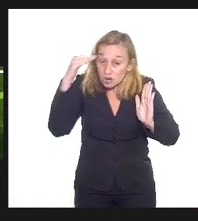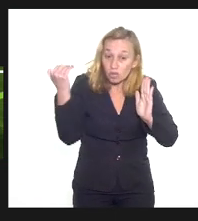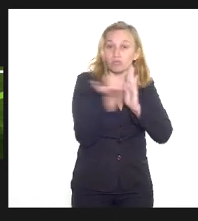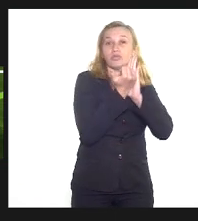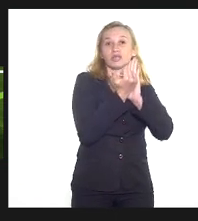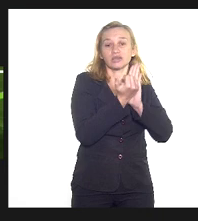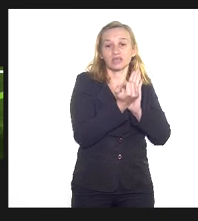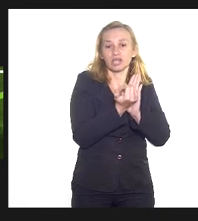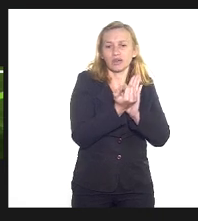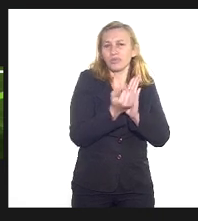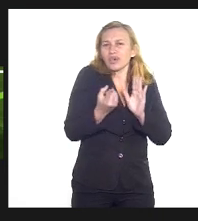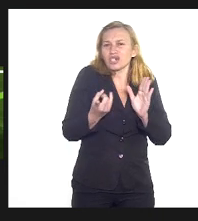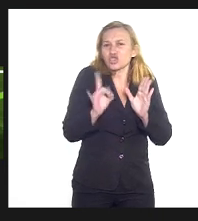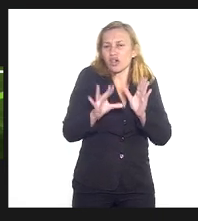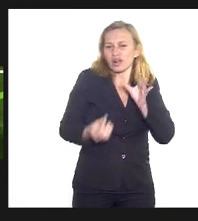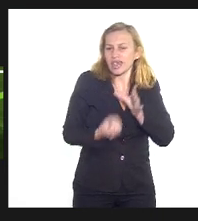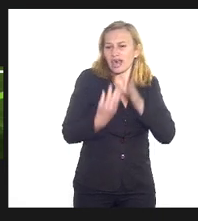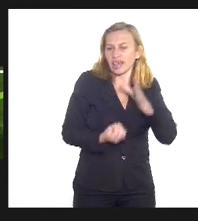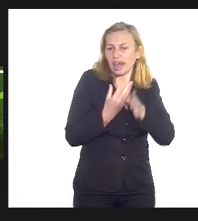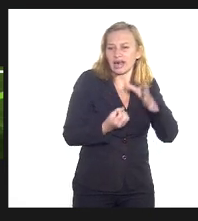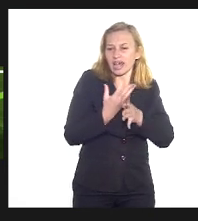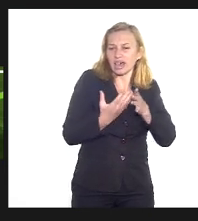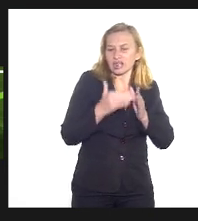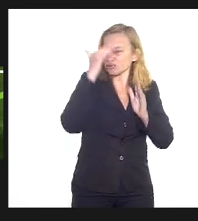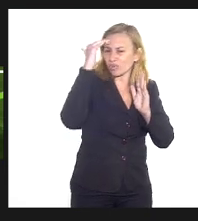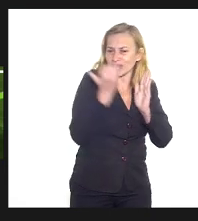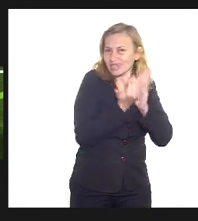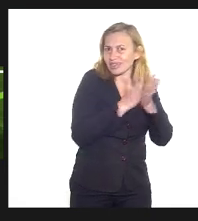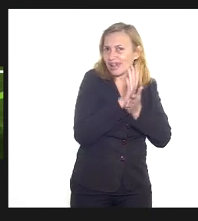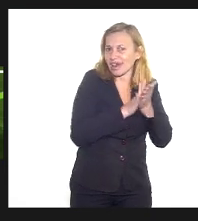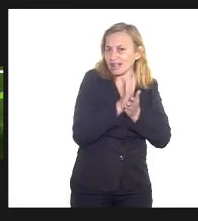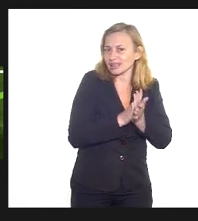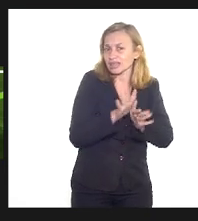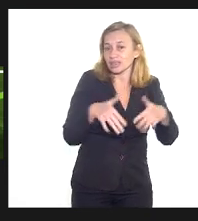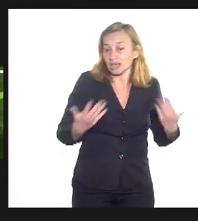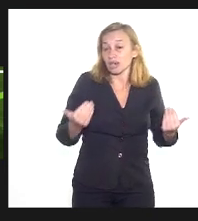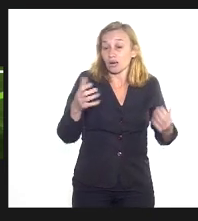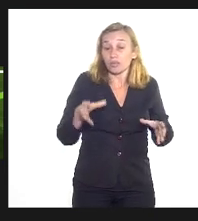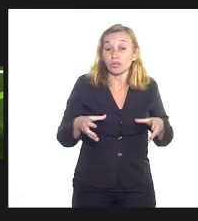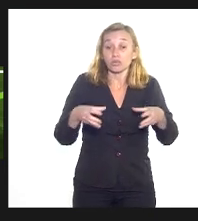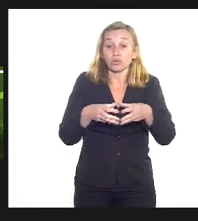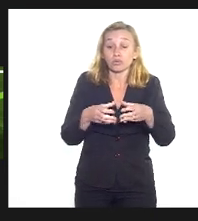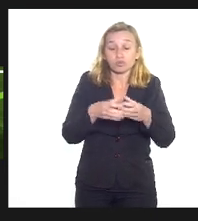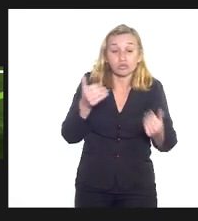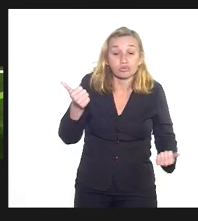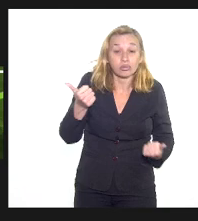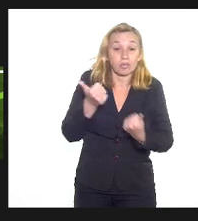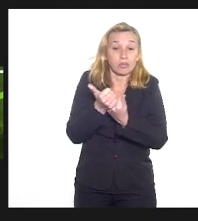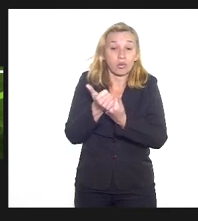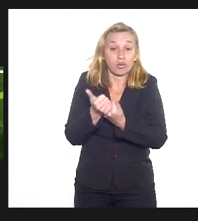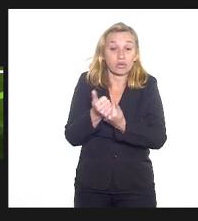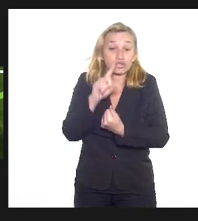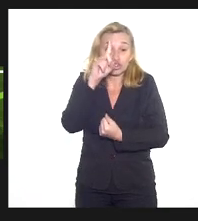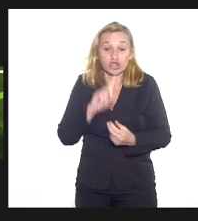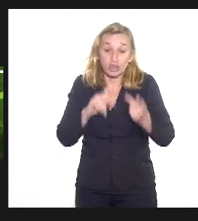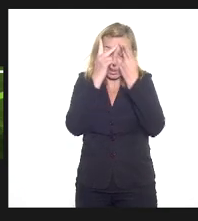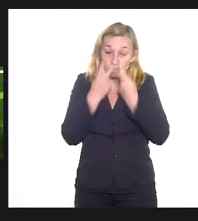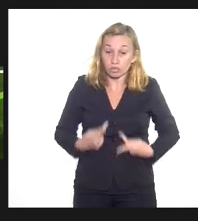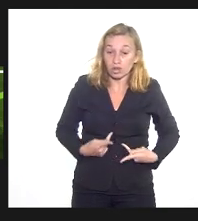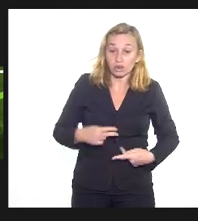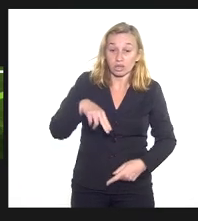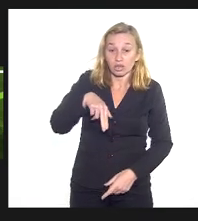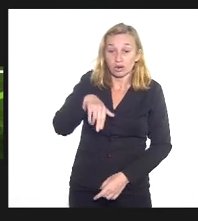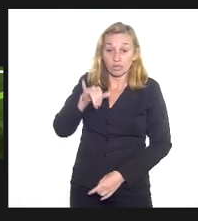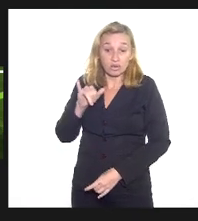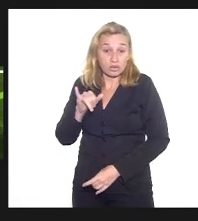adianta ter esse monte de leis se não apara ninguém. Por exemplo a gente tem um programa de apoio aos defensores dos direitos humanos aí de Nova Iguaçu inclusive eu estou nesse